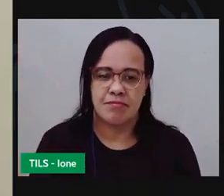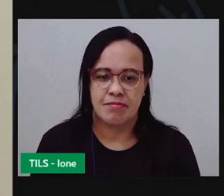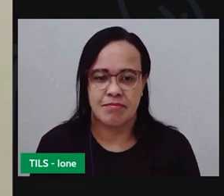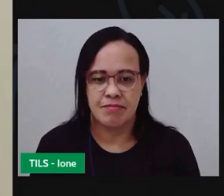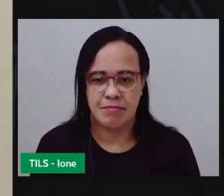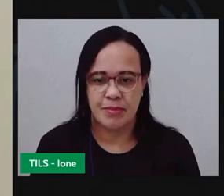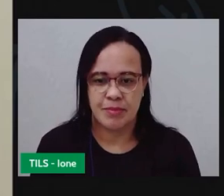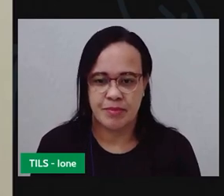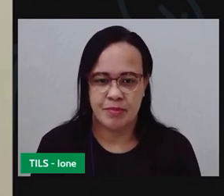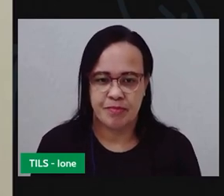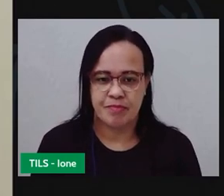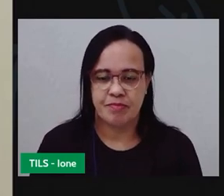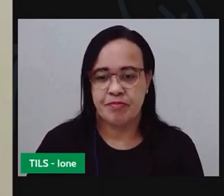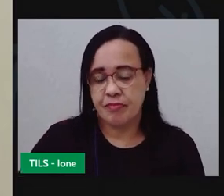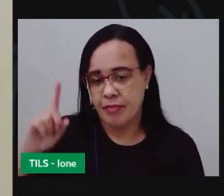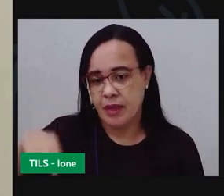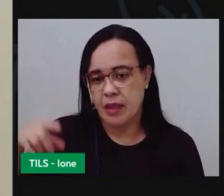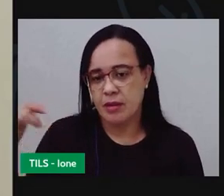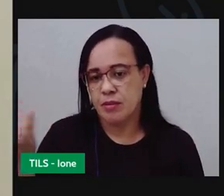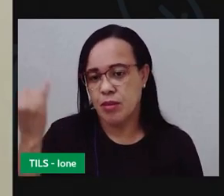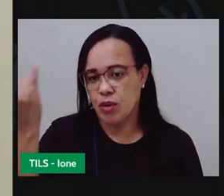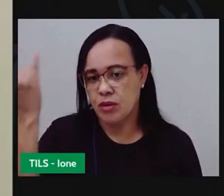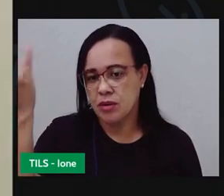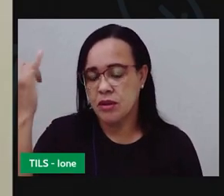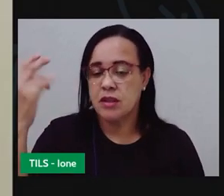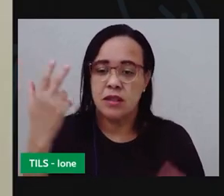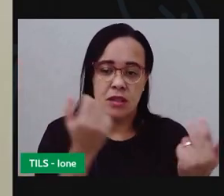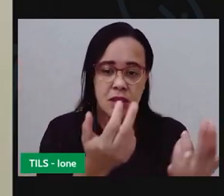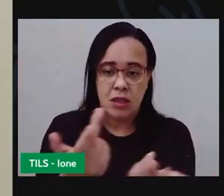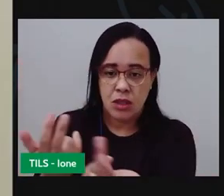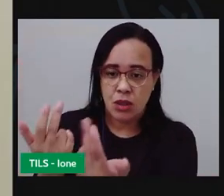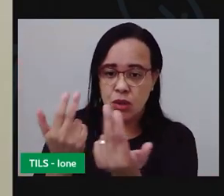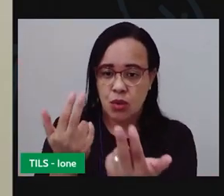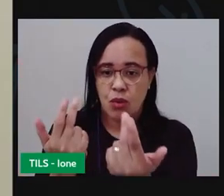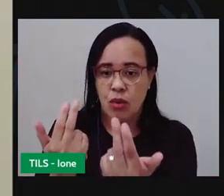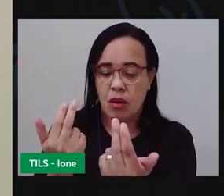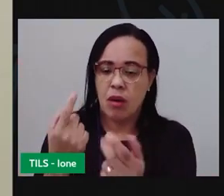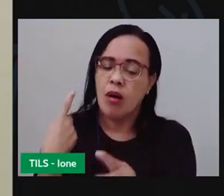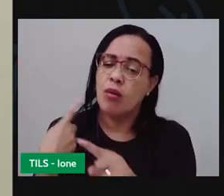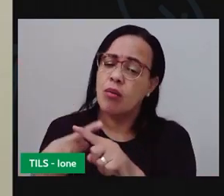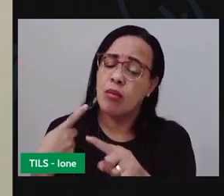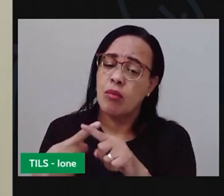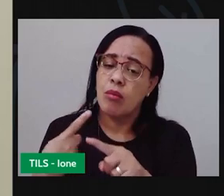é importante que elas sejam do mesmo modelo para que